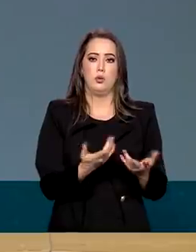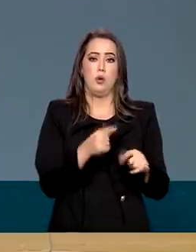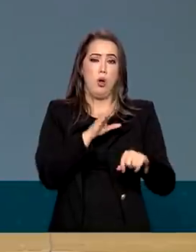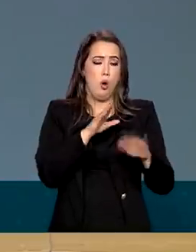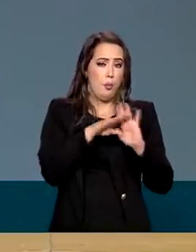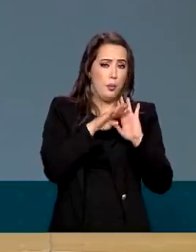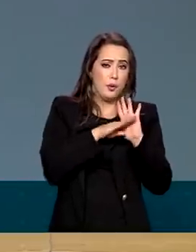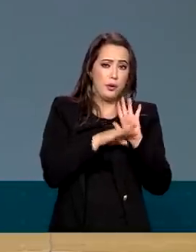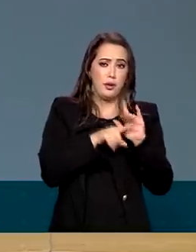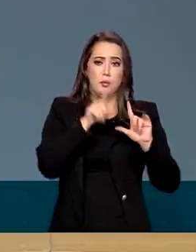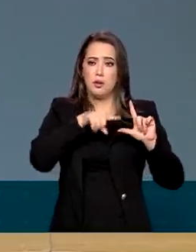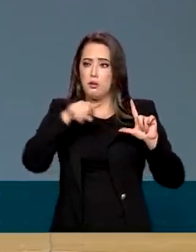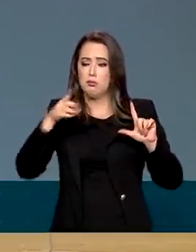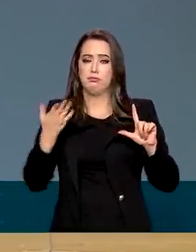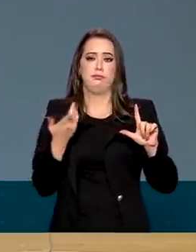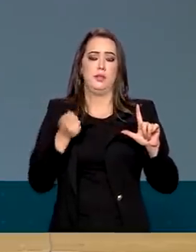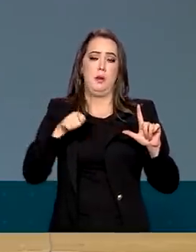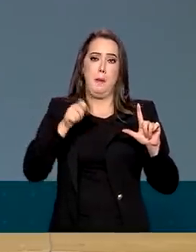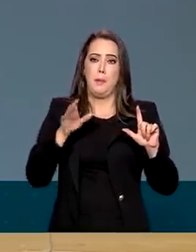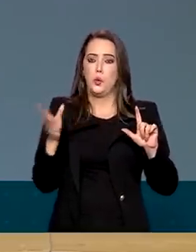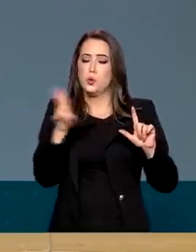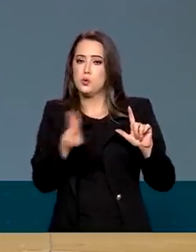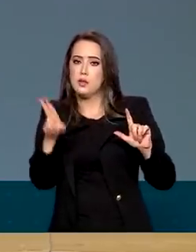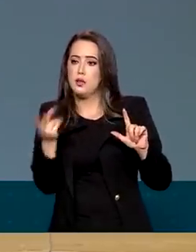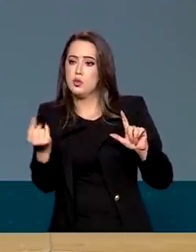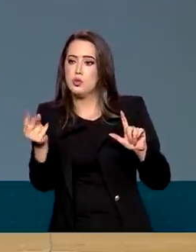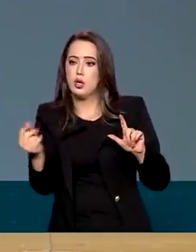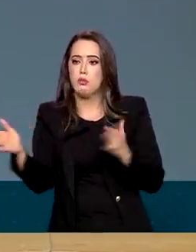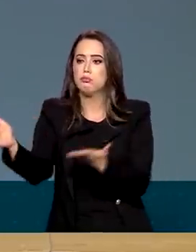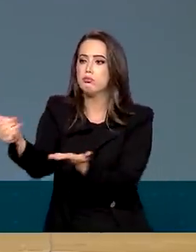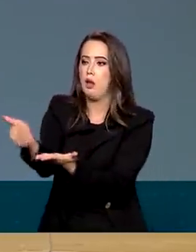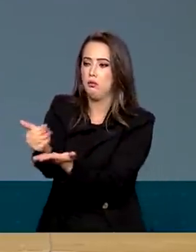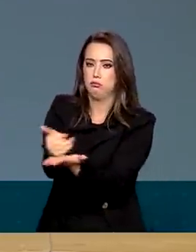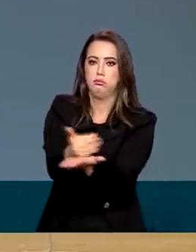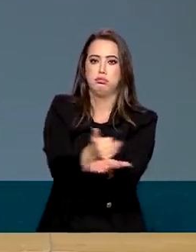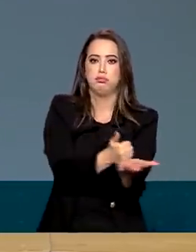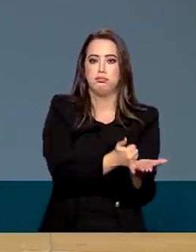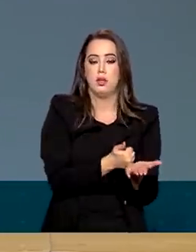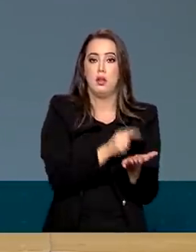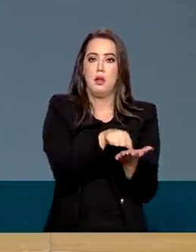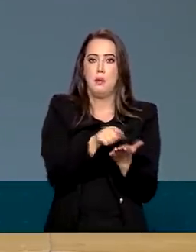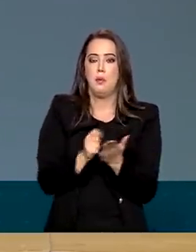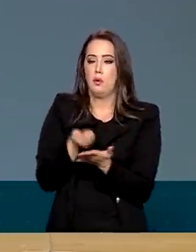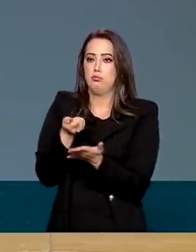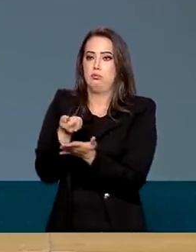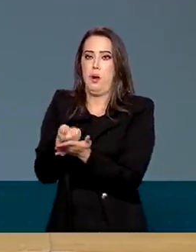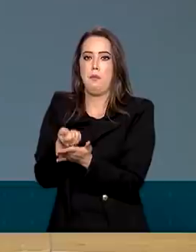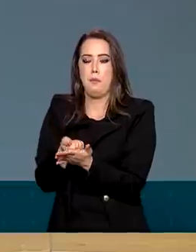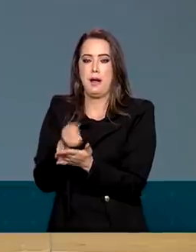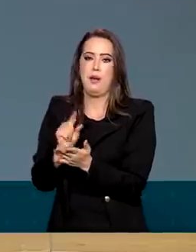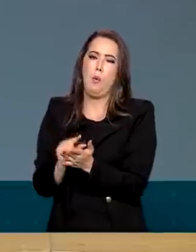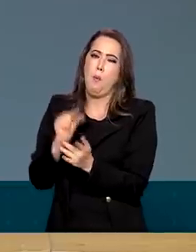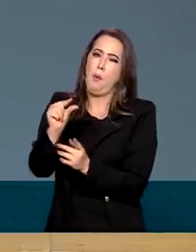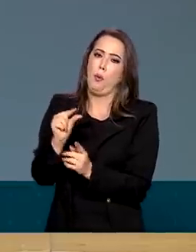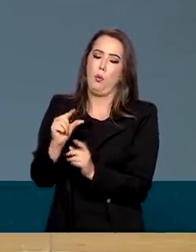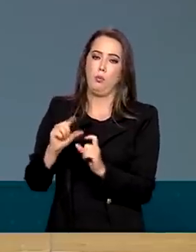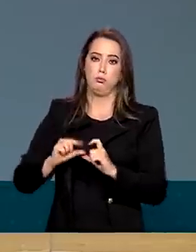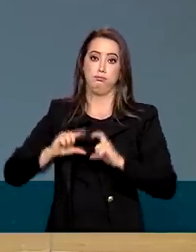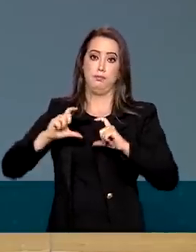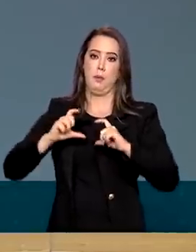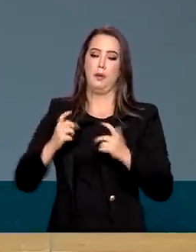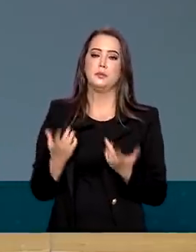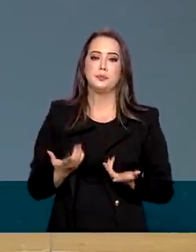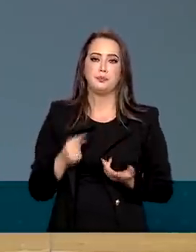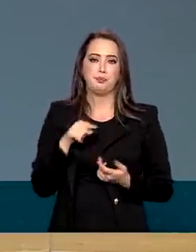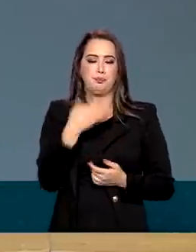você pode, então, usar recursos da arrecadação e dar um programa um pouco mais fortalecido. Esse foi o pedido do